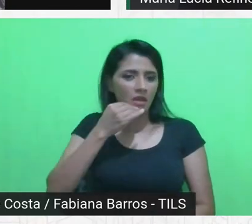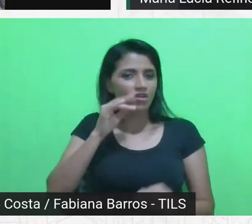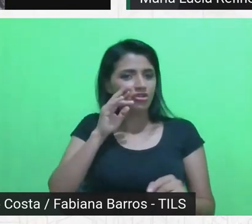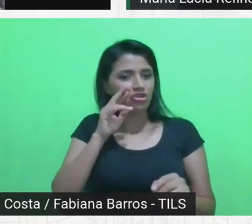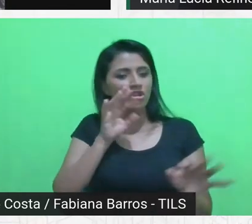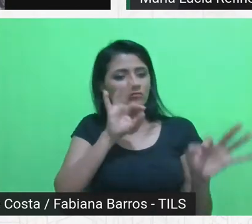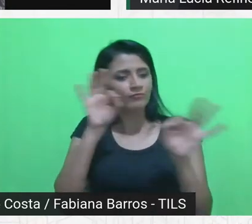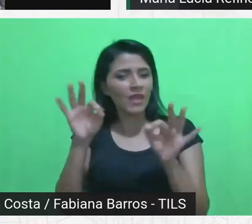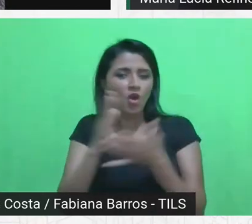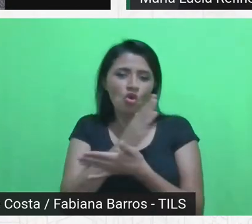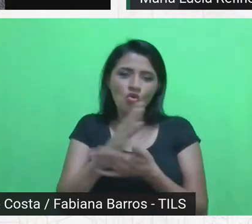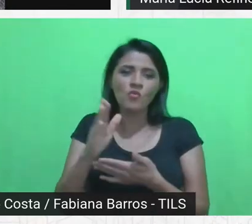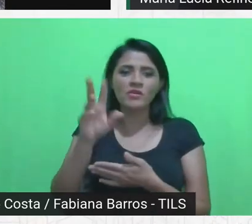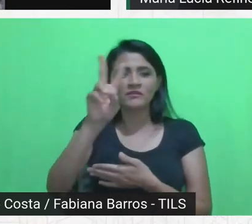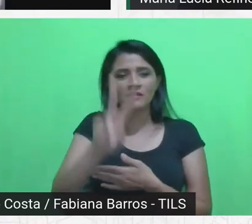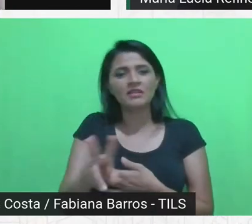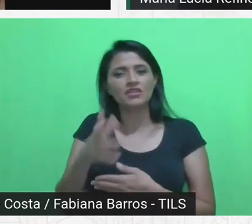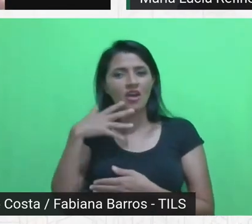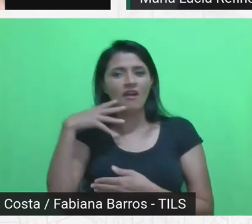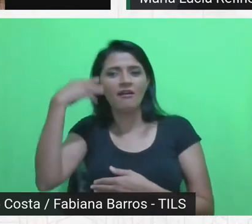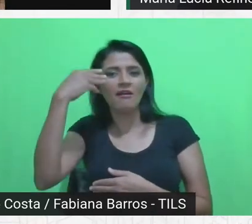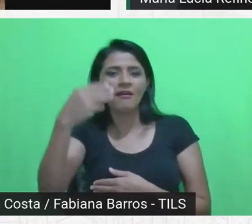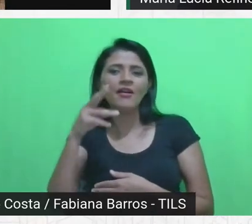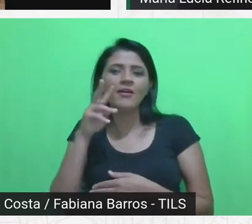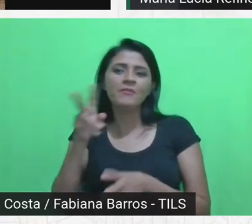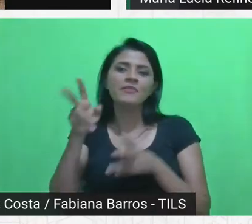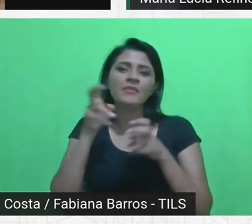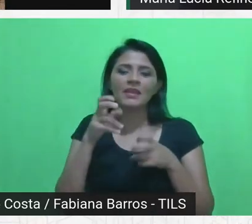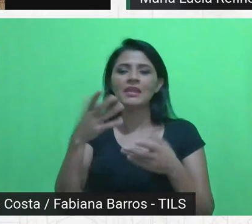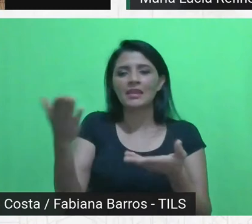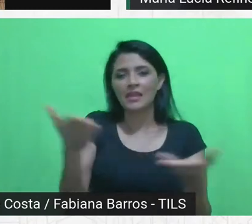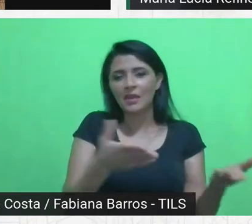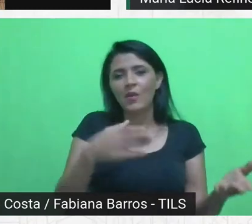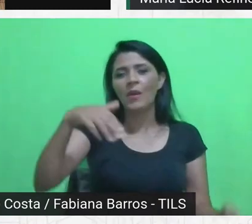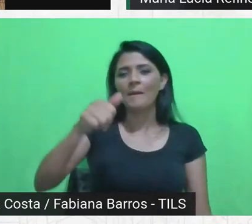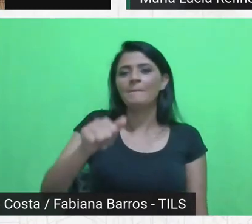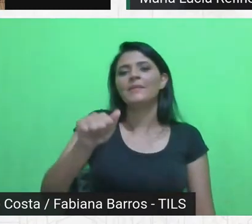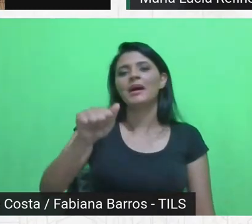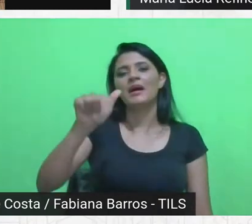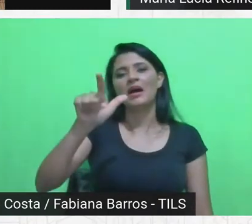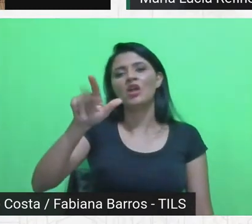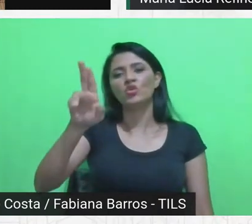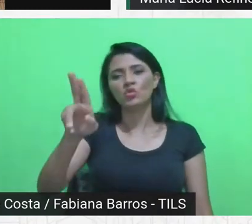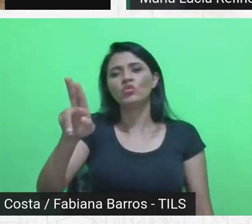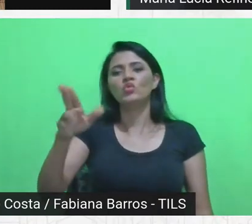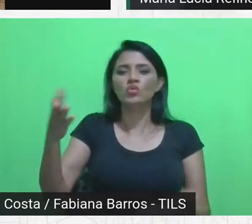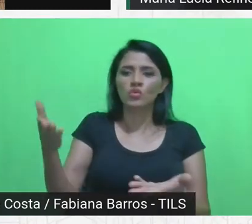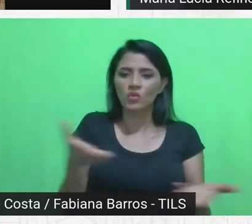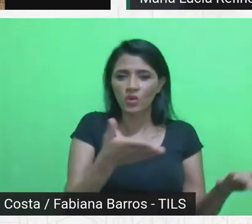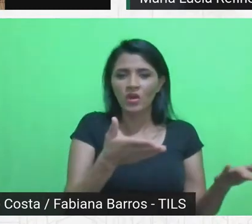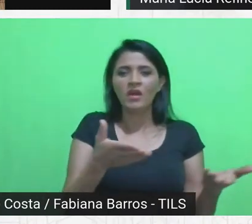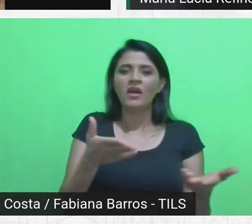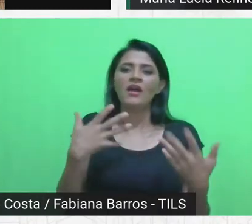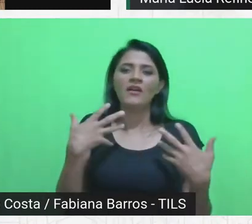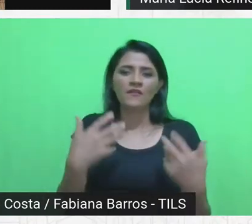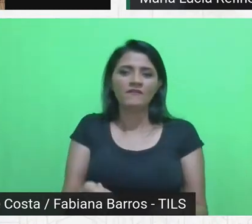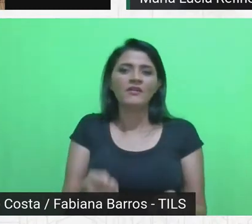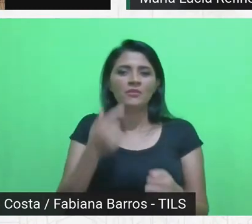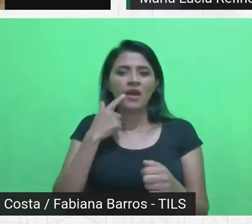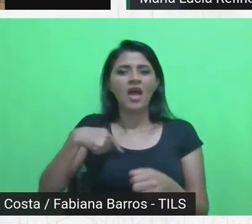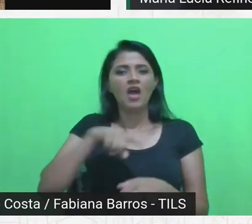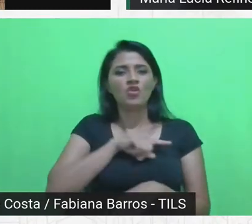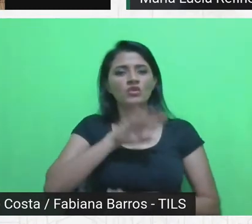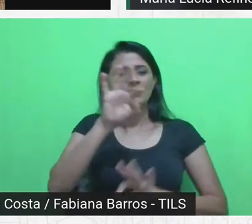vezes, então tenho muito designação para esse trabalho. Malu, a palavra é sua. Vamos tentar dentro da nossa organização, nossos 30